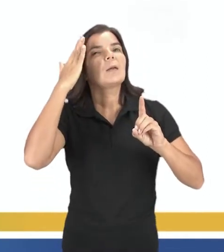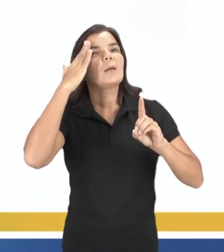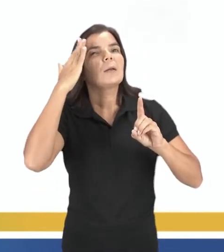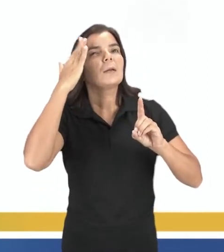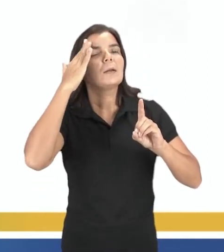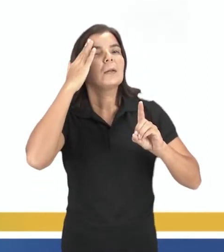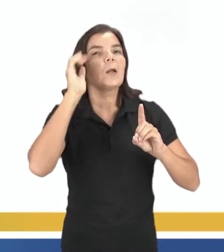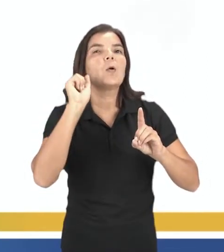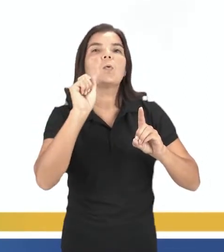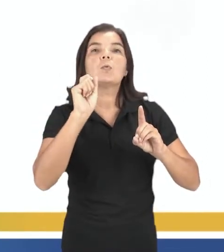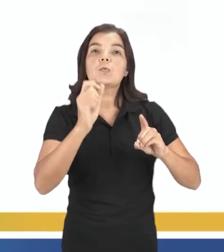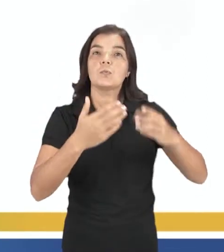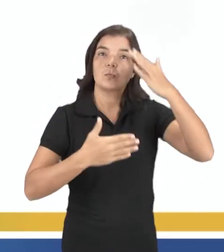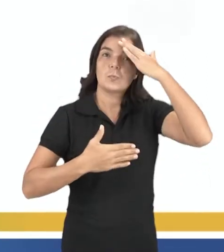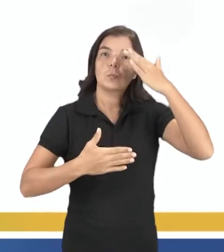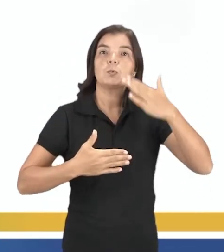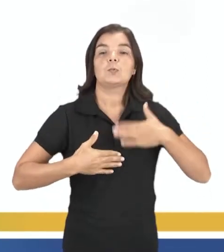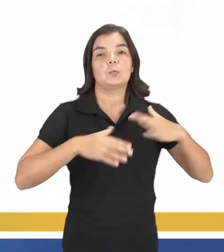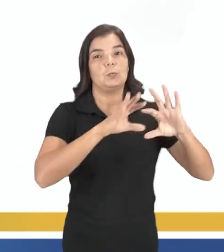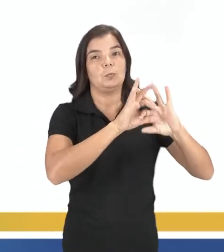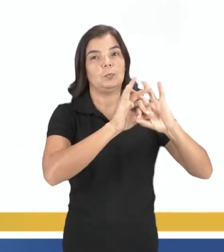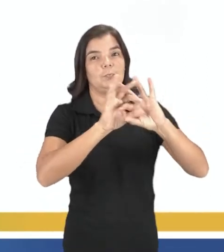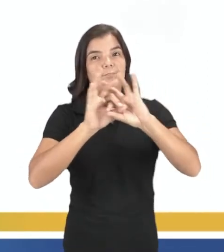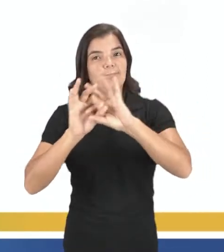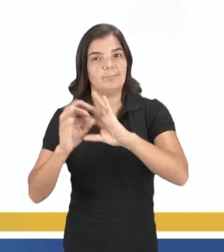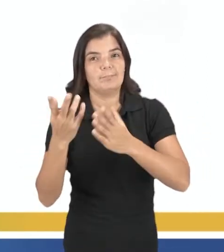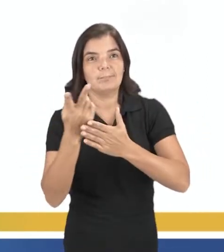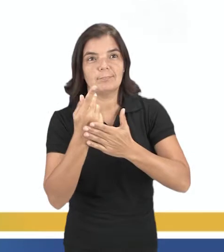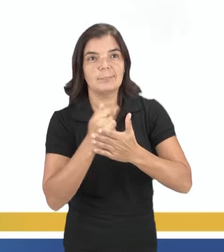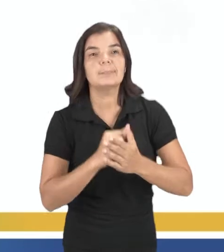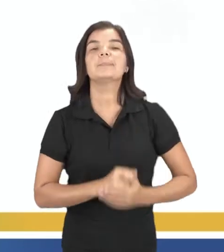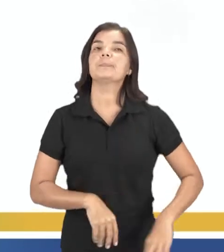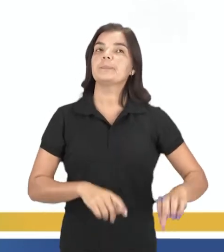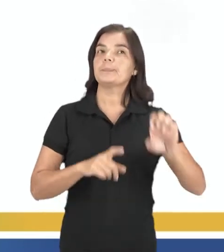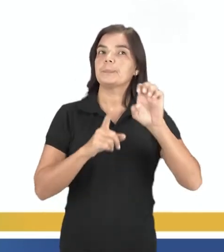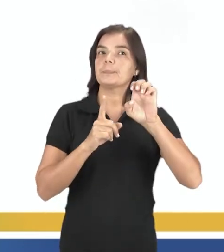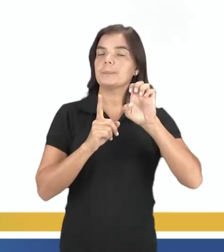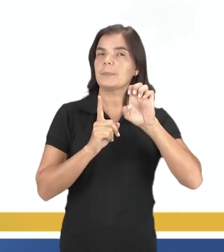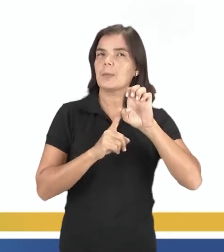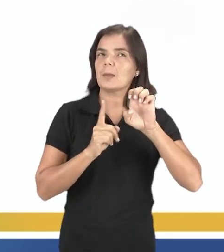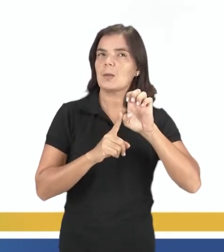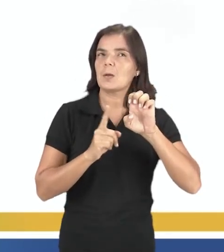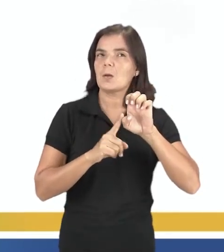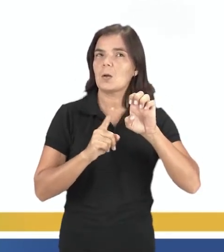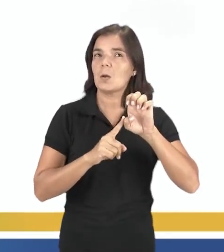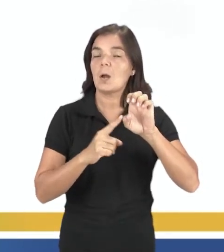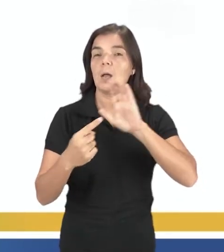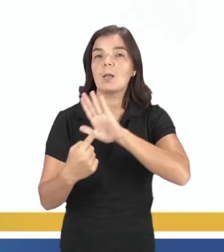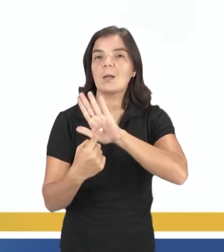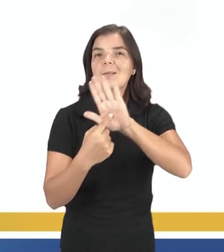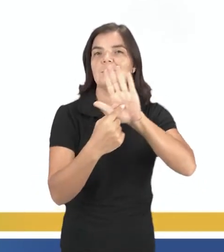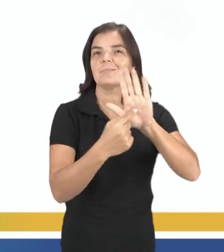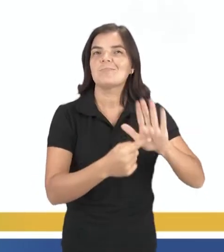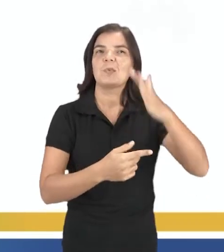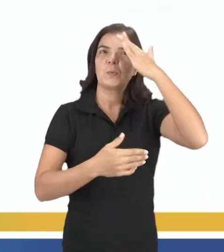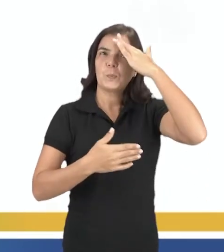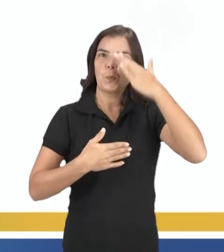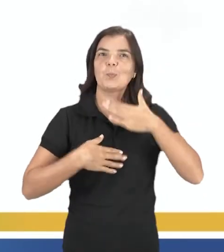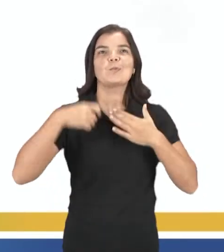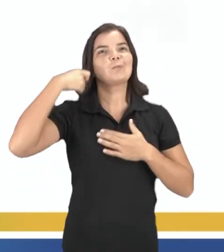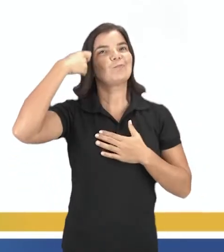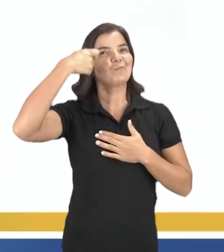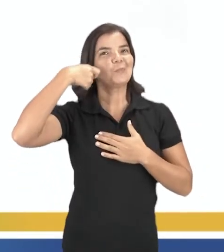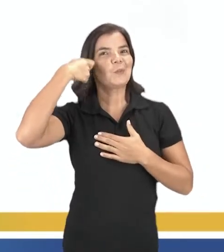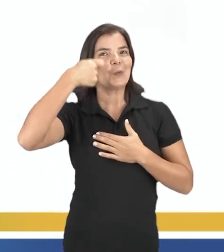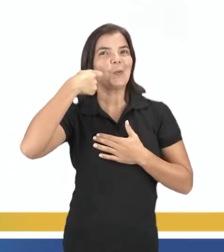E a letra E, destacar o